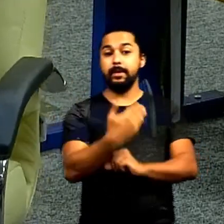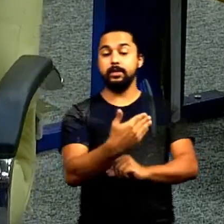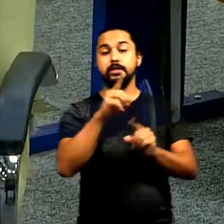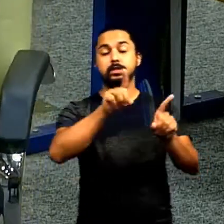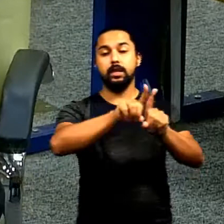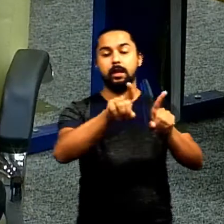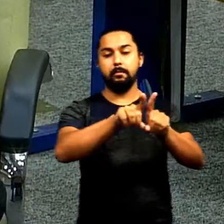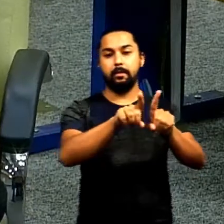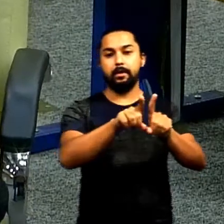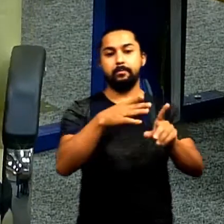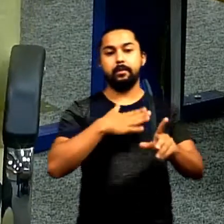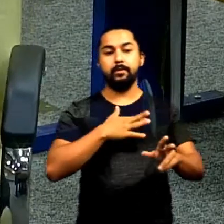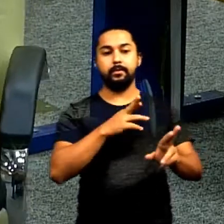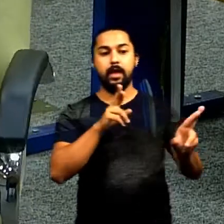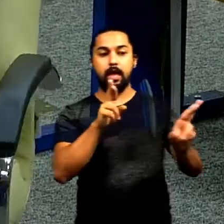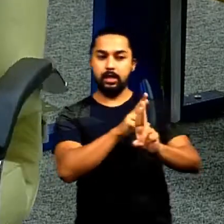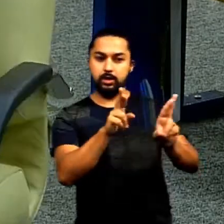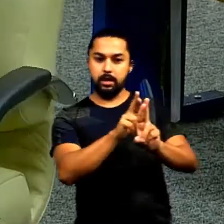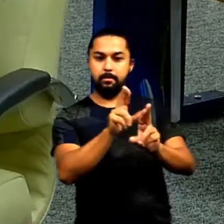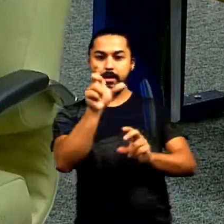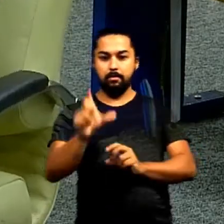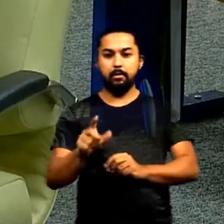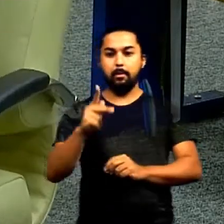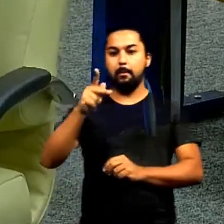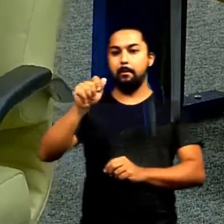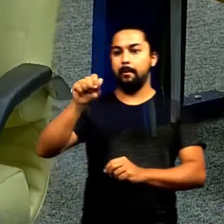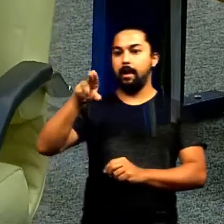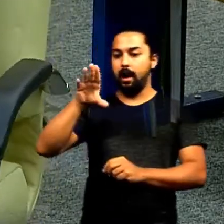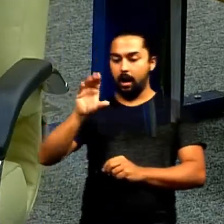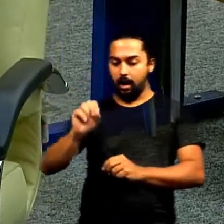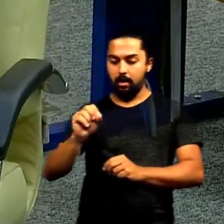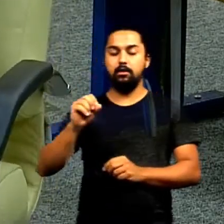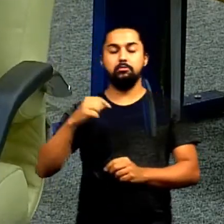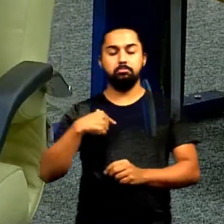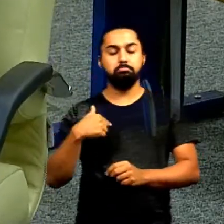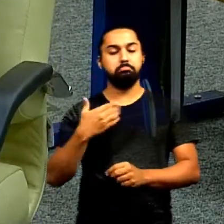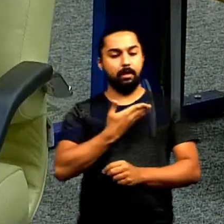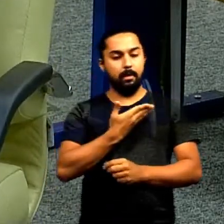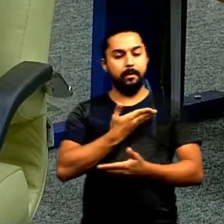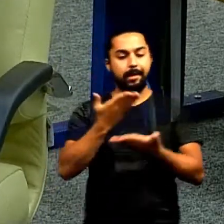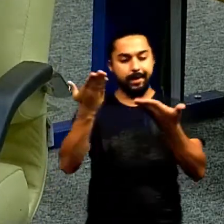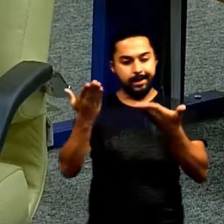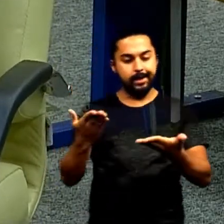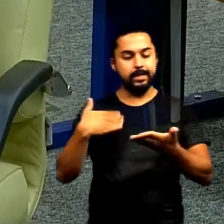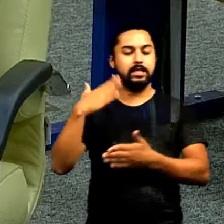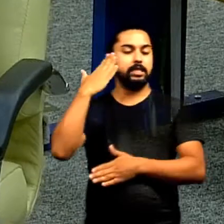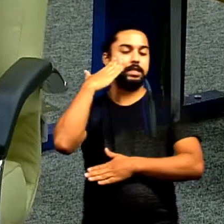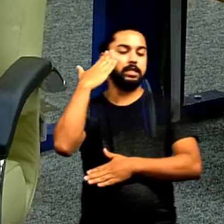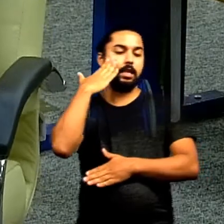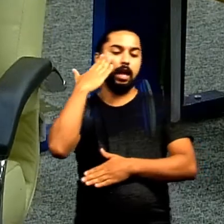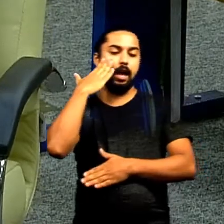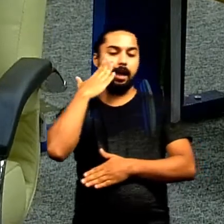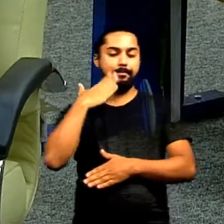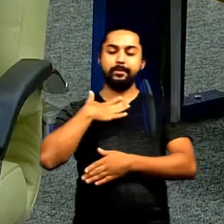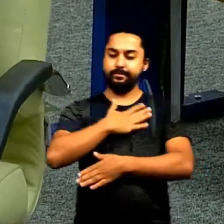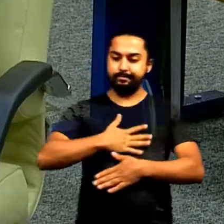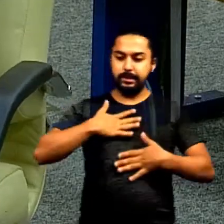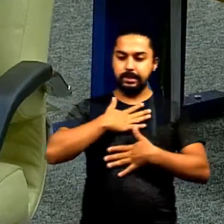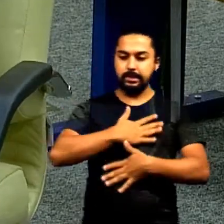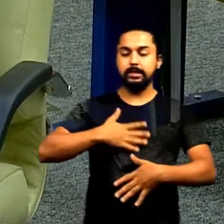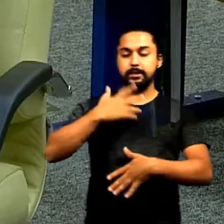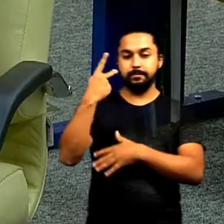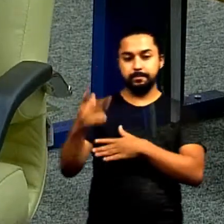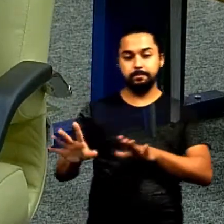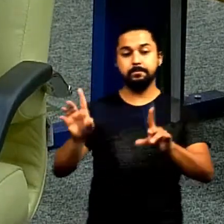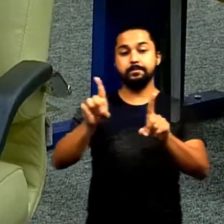pediria através do meu relacionamento com o Paulo Magalhães com a pessoa que eu devo afinidade grande saberá o quanto eu gosto deles